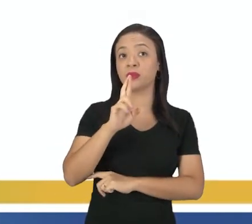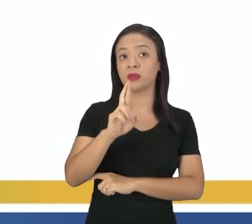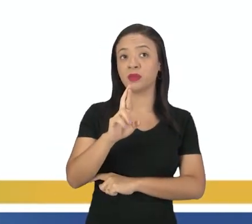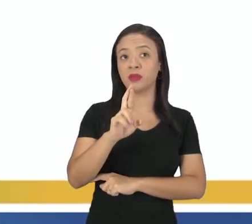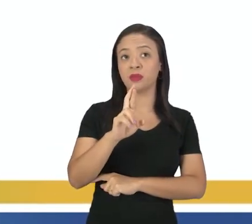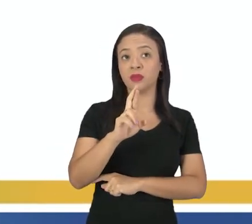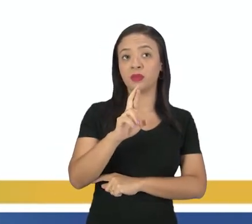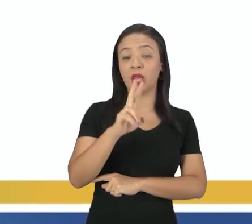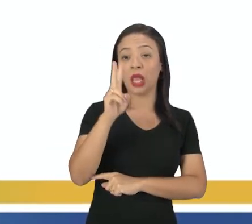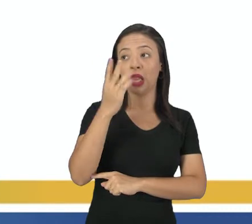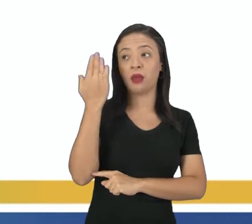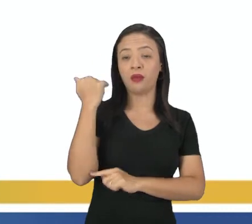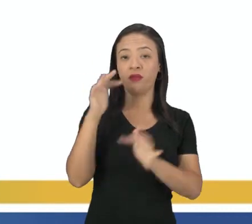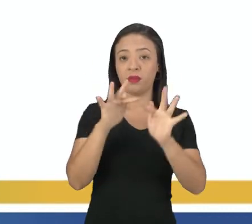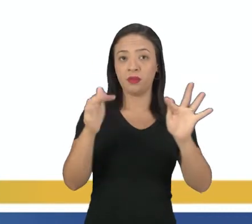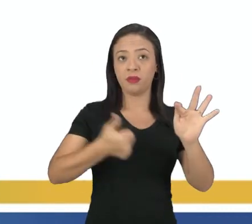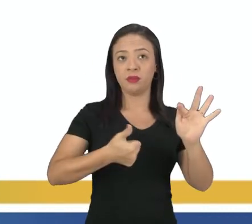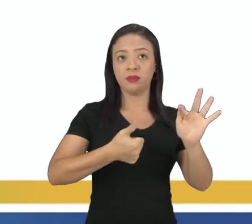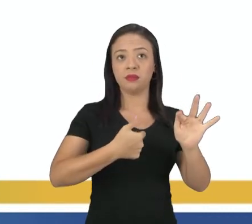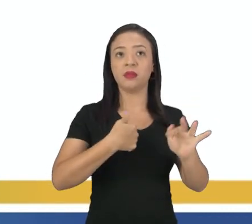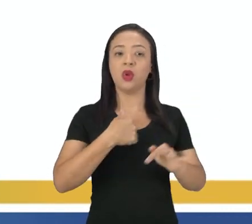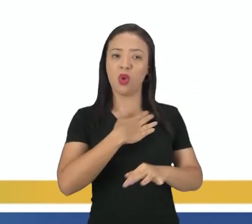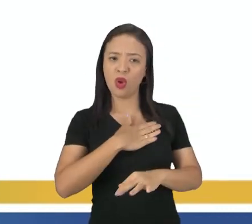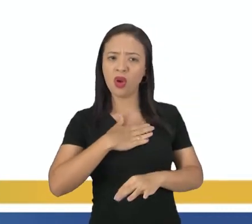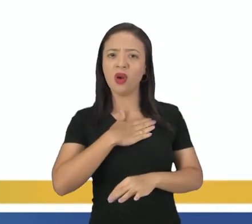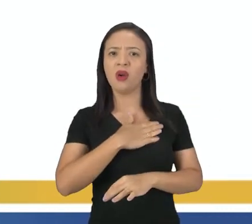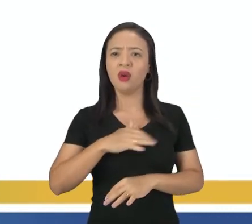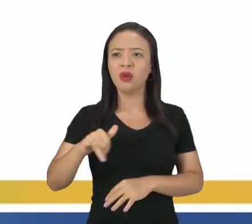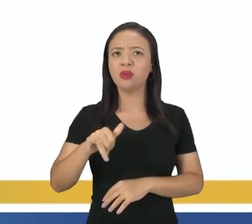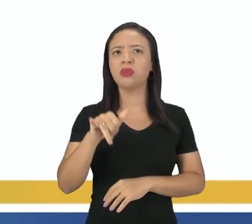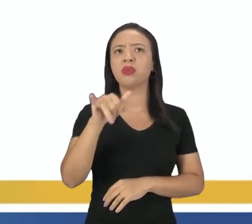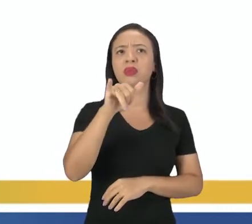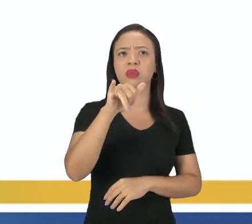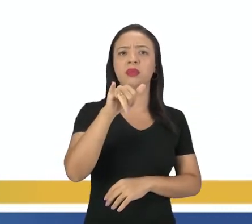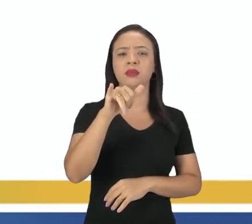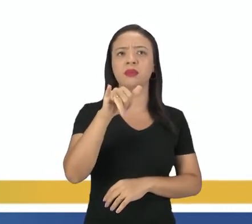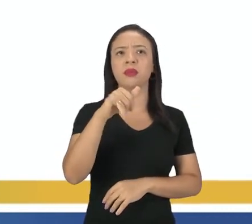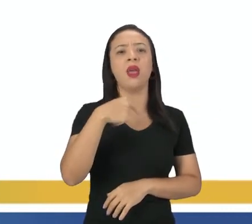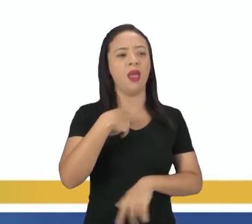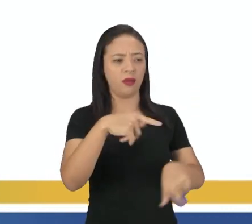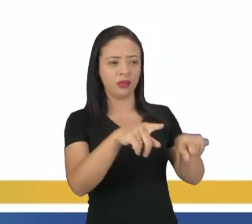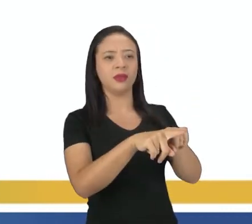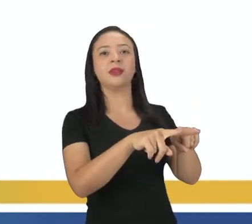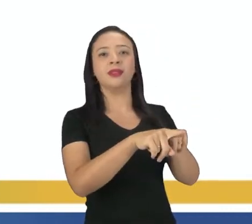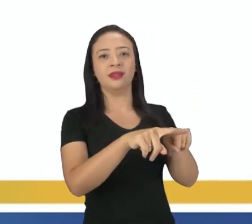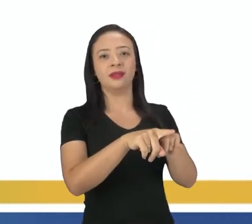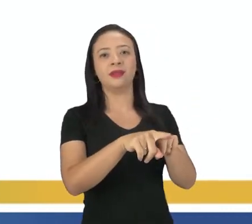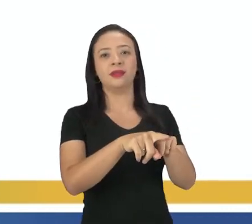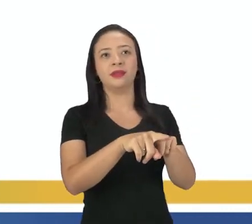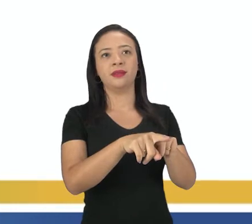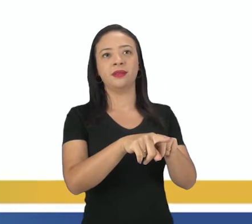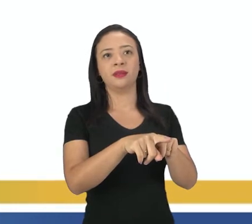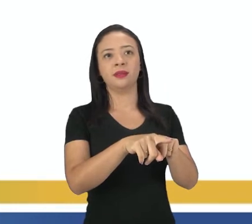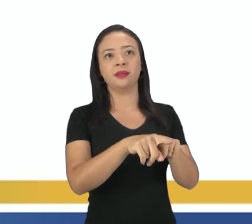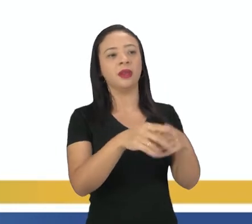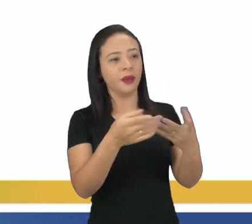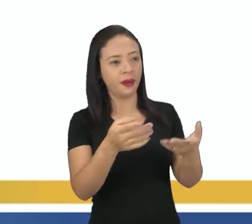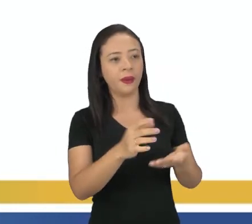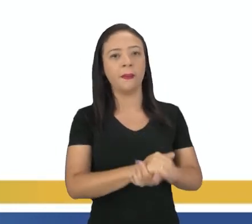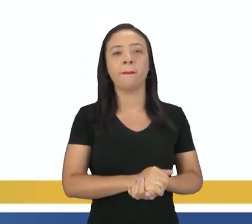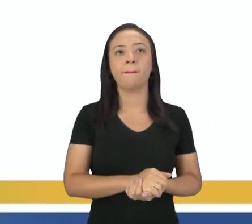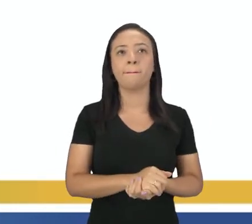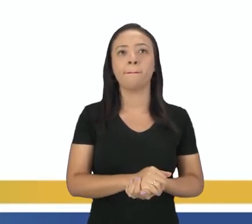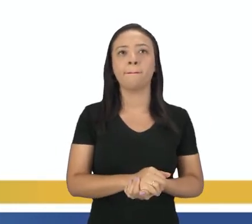Pegando embala com o outro. mim encanta me arrar. A mim também. Ou seja, a mim me encanta. A mim também. Então, esse a mim também é pra